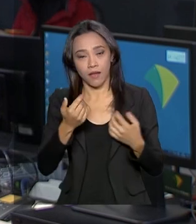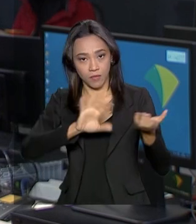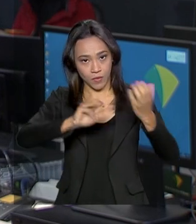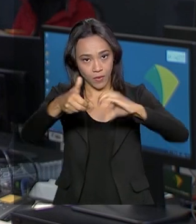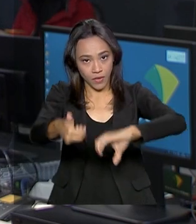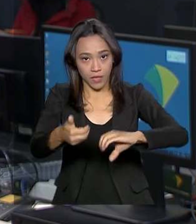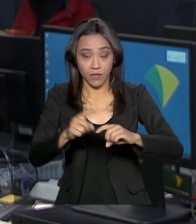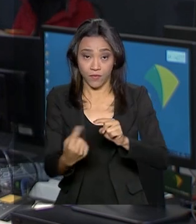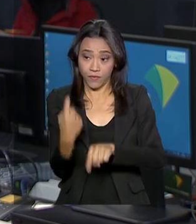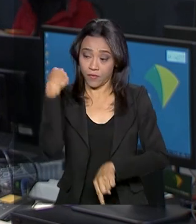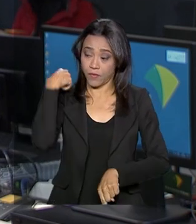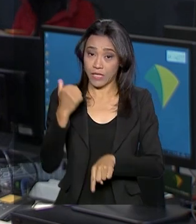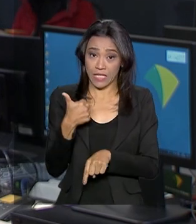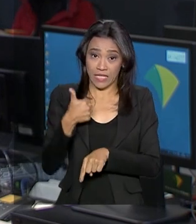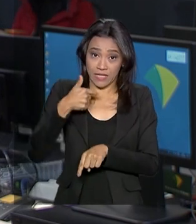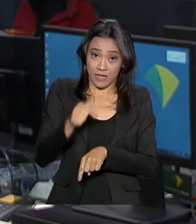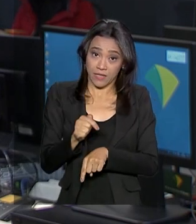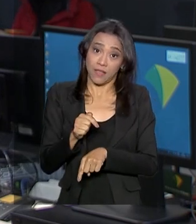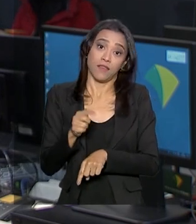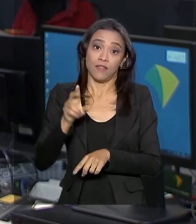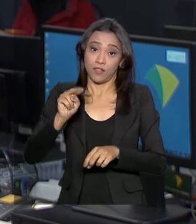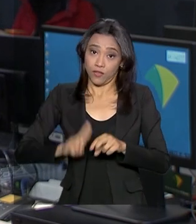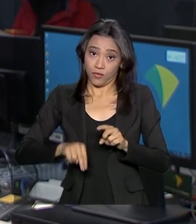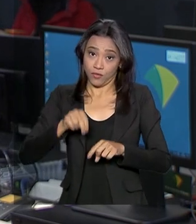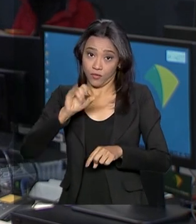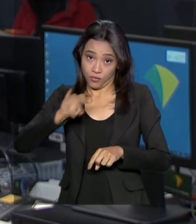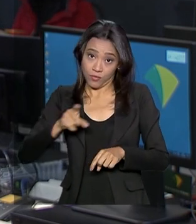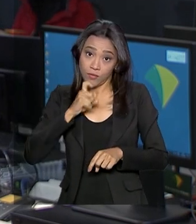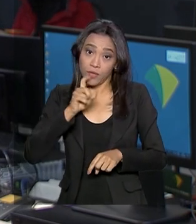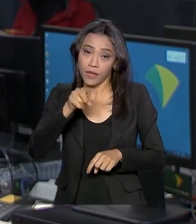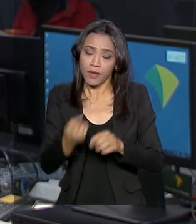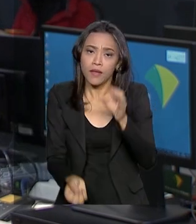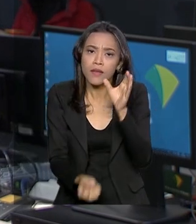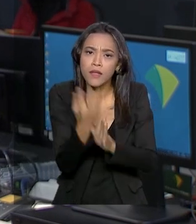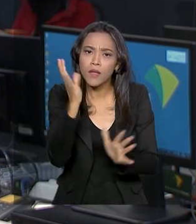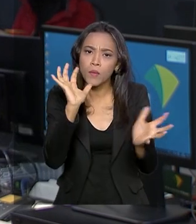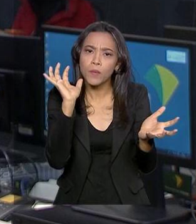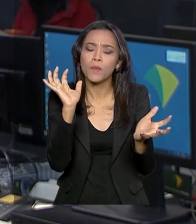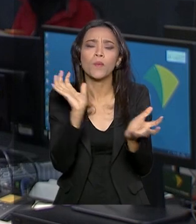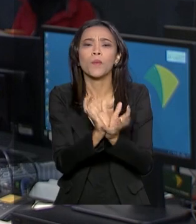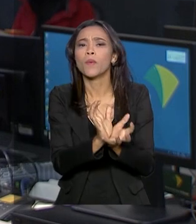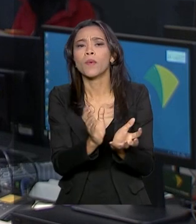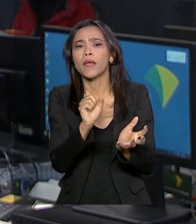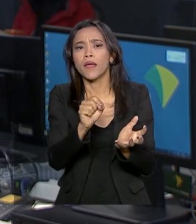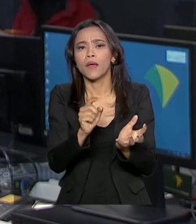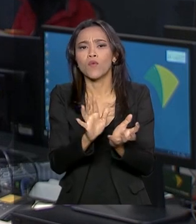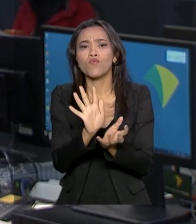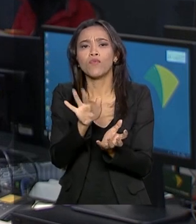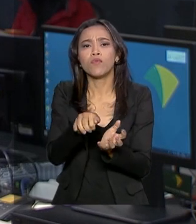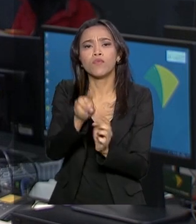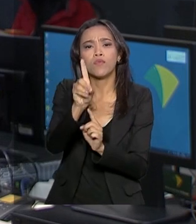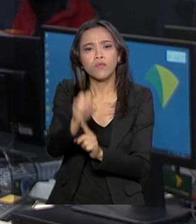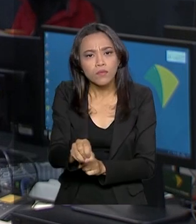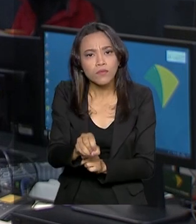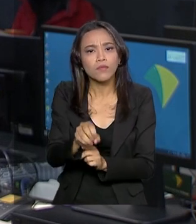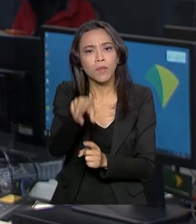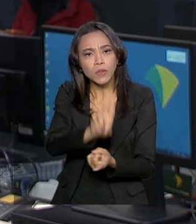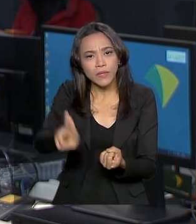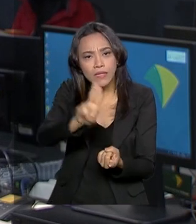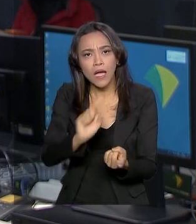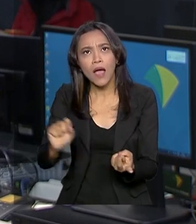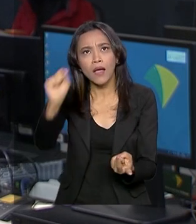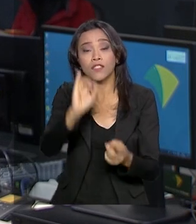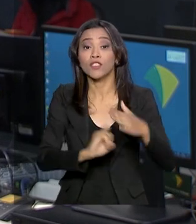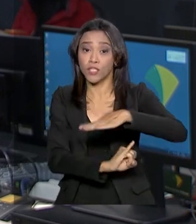lançado em 17 de julho e prevê a criação de um fundo privado para financiamento das unidades federais, que poderão também ser